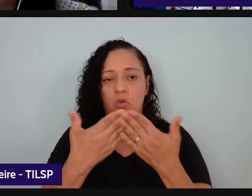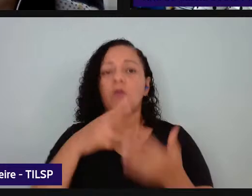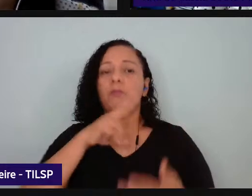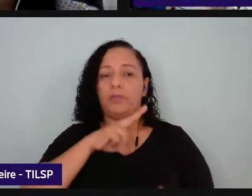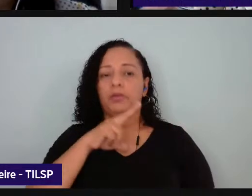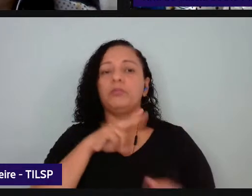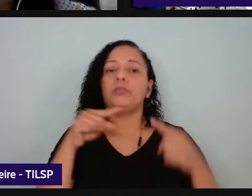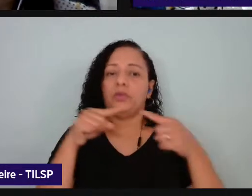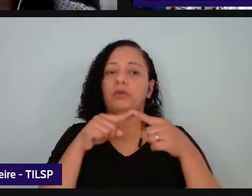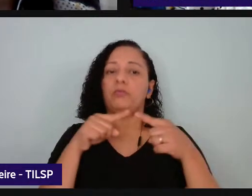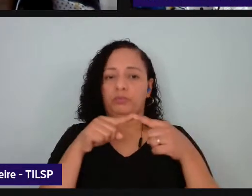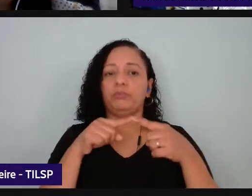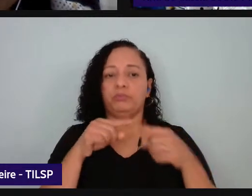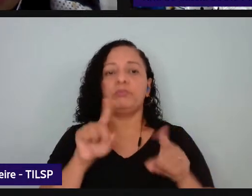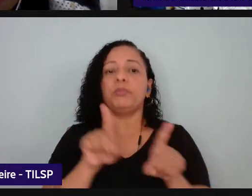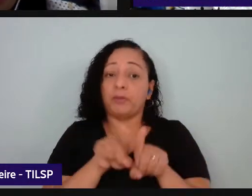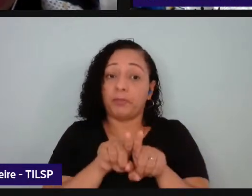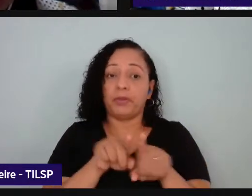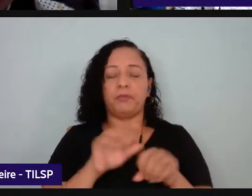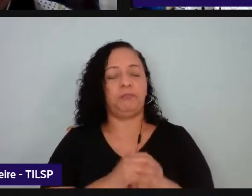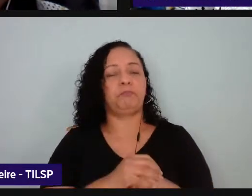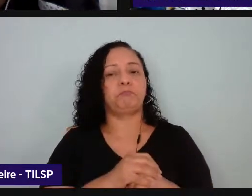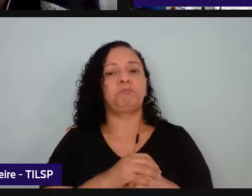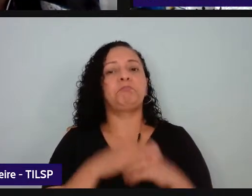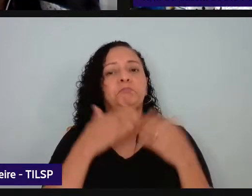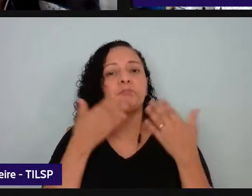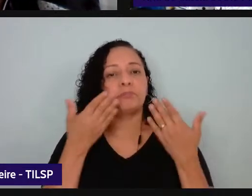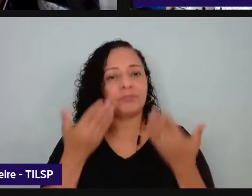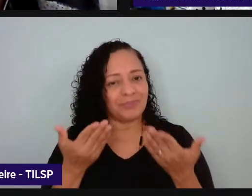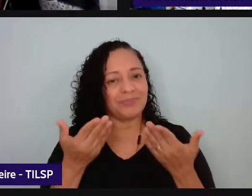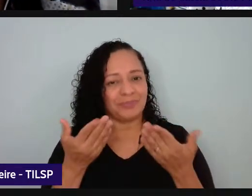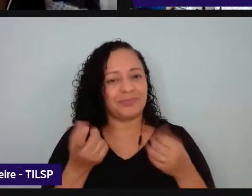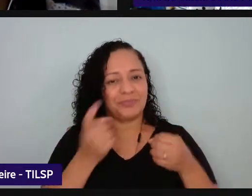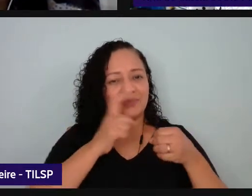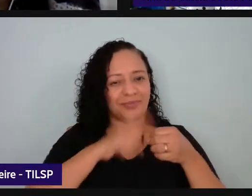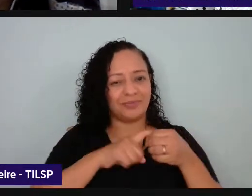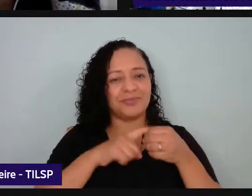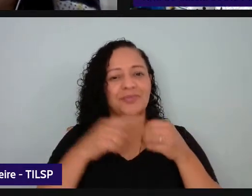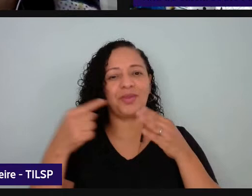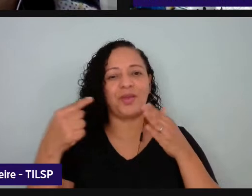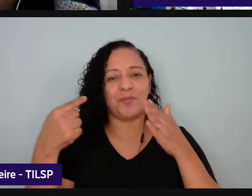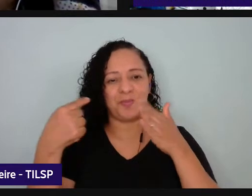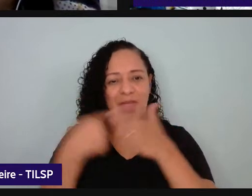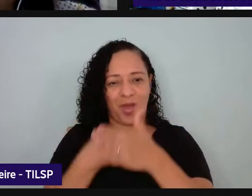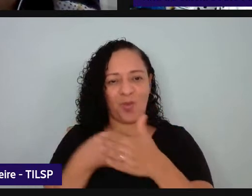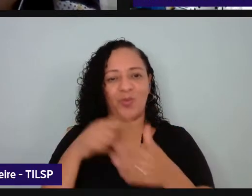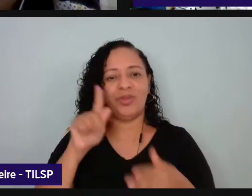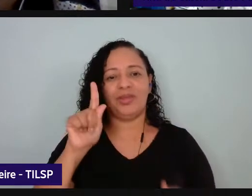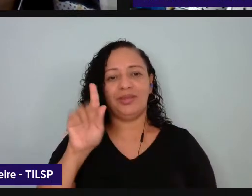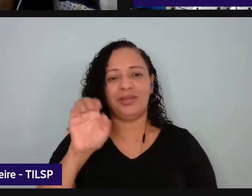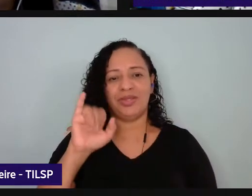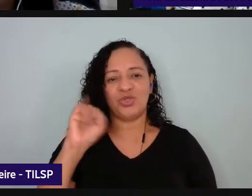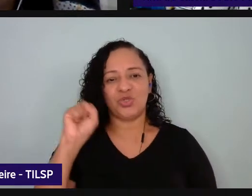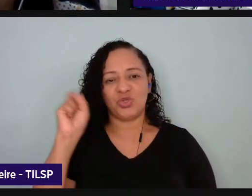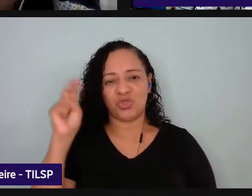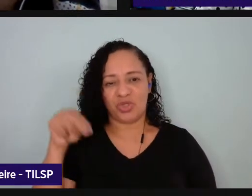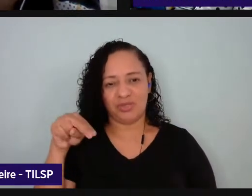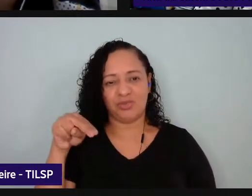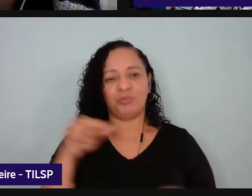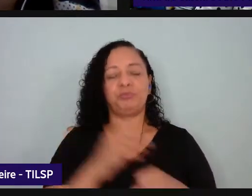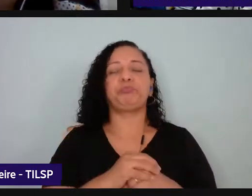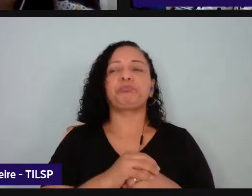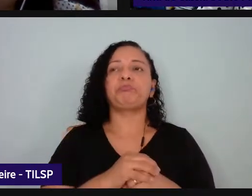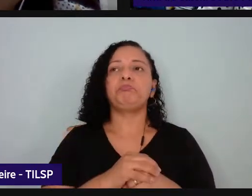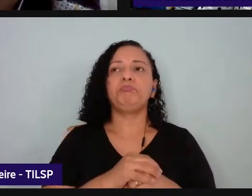enquadram e voltando a essa pergunta do Jason nós tínhamos